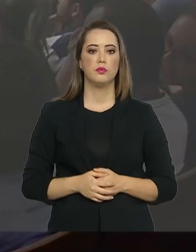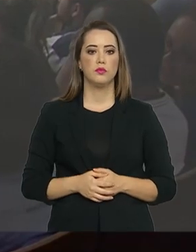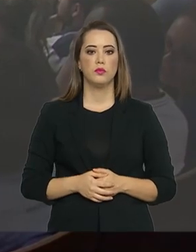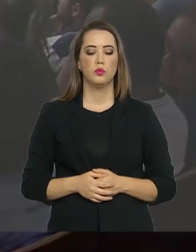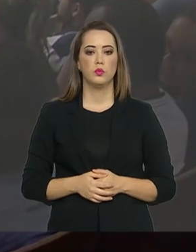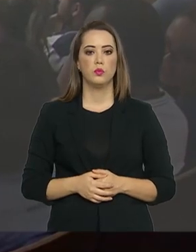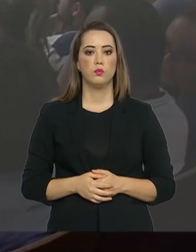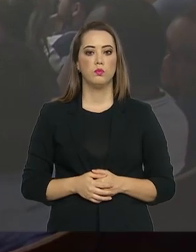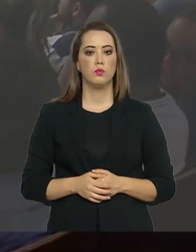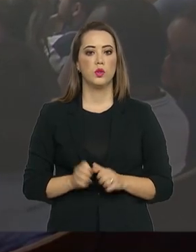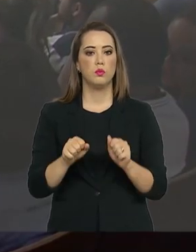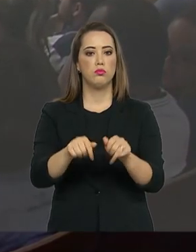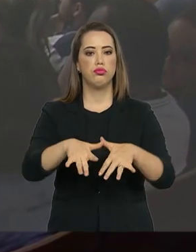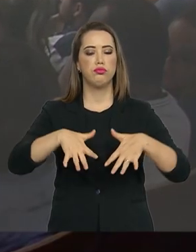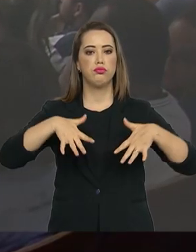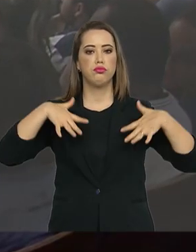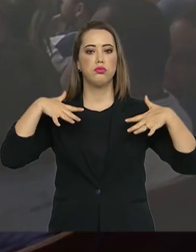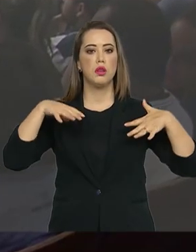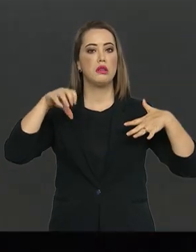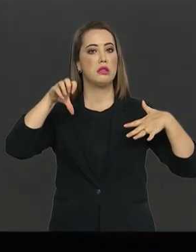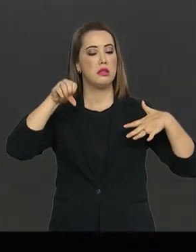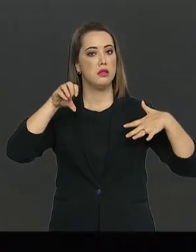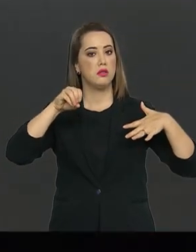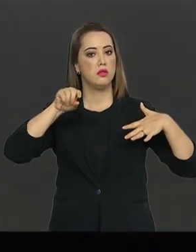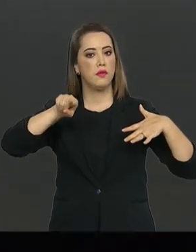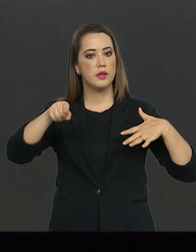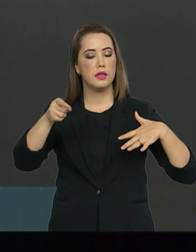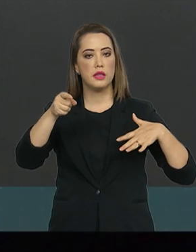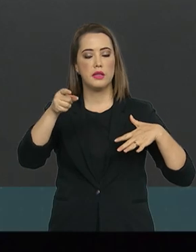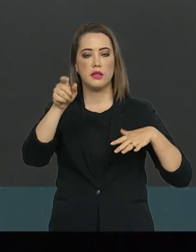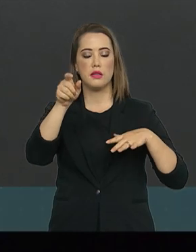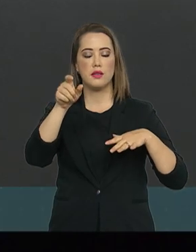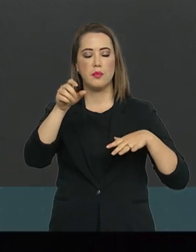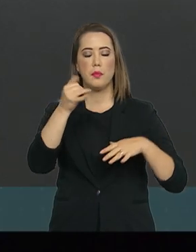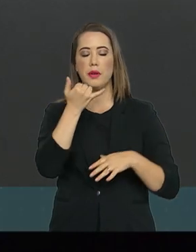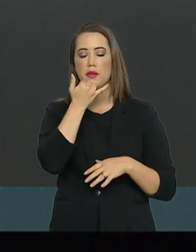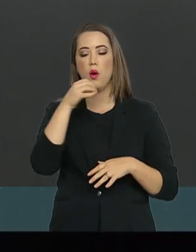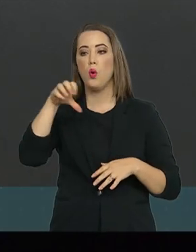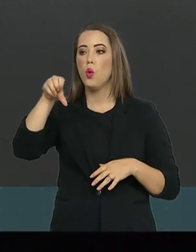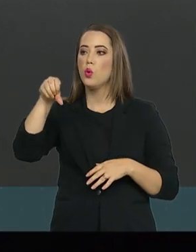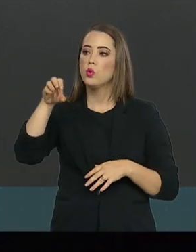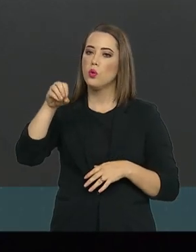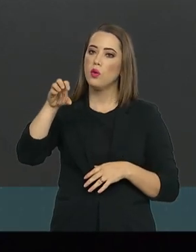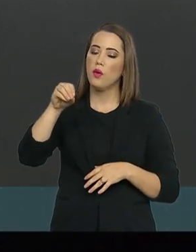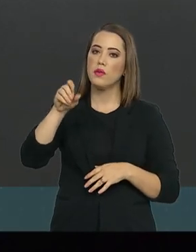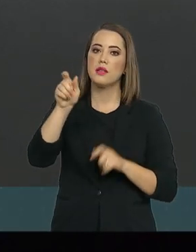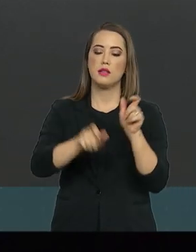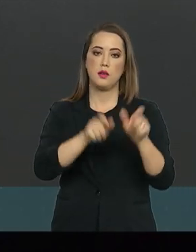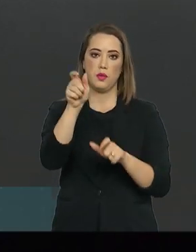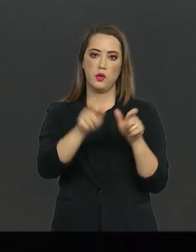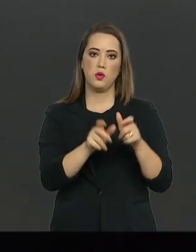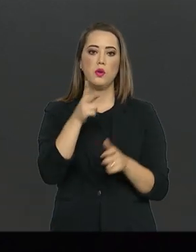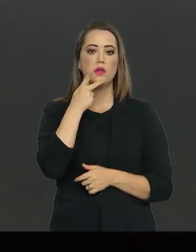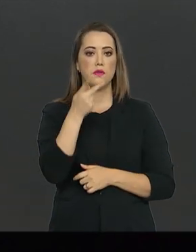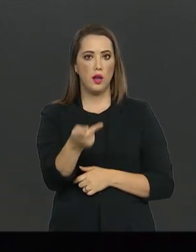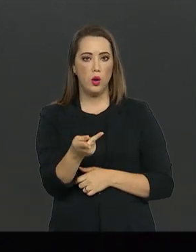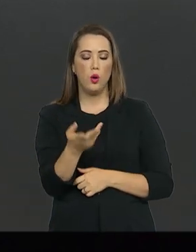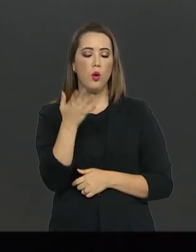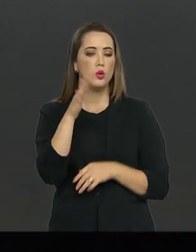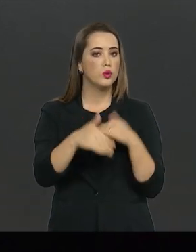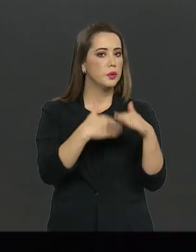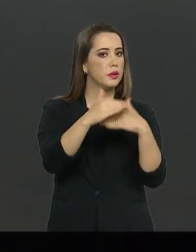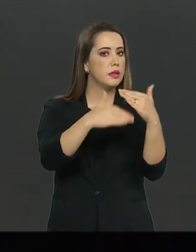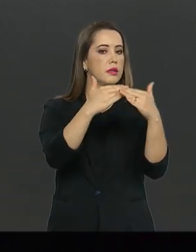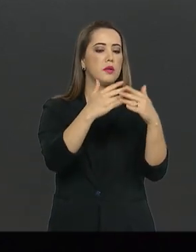Para um público de 900 pessoas, o vice-presidente Hamilton Mourão falou sobre a retomada do crescimento, ajuste